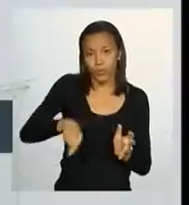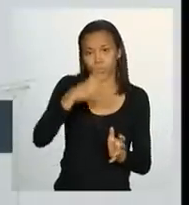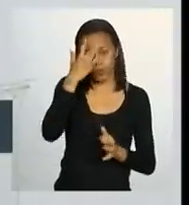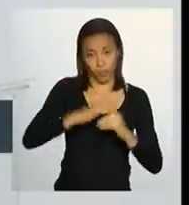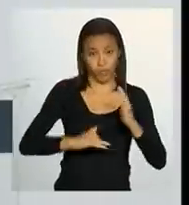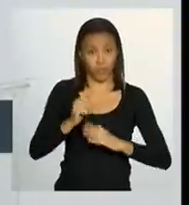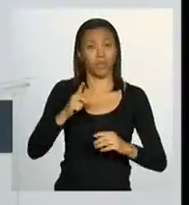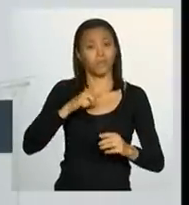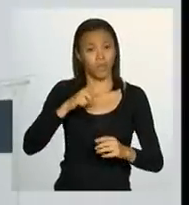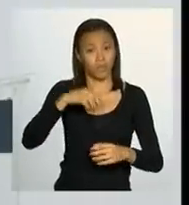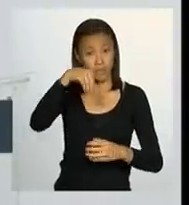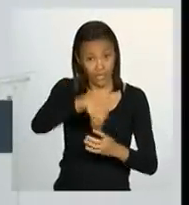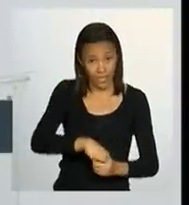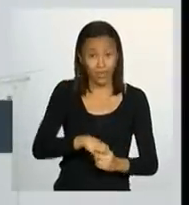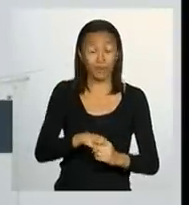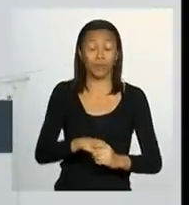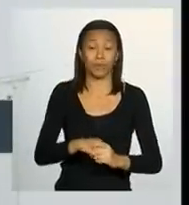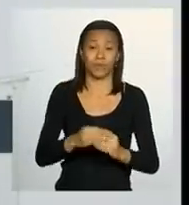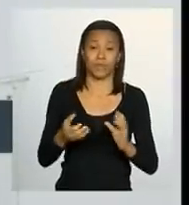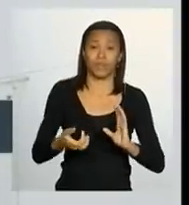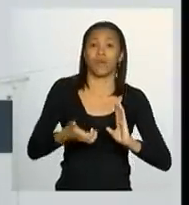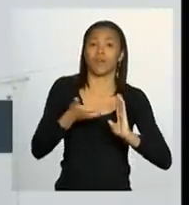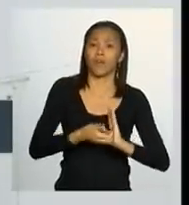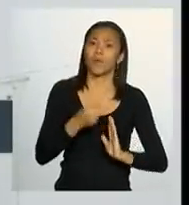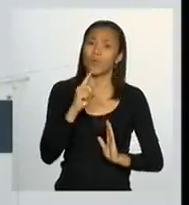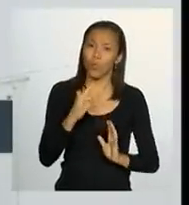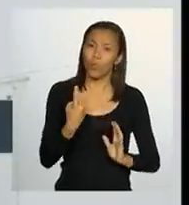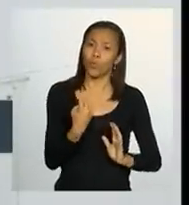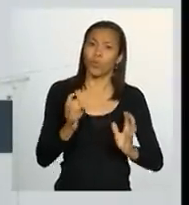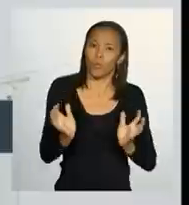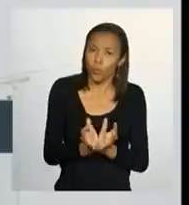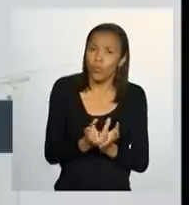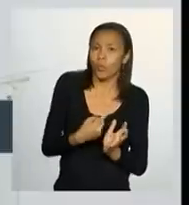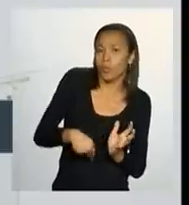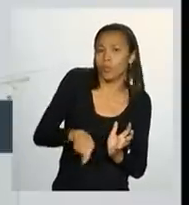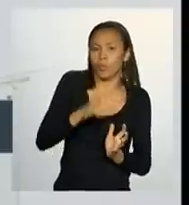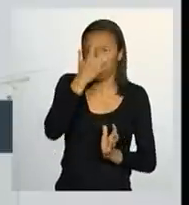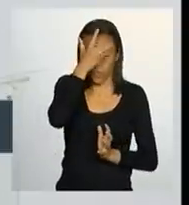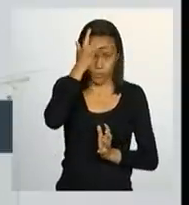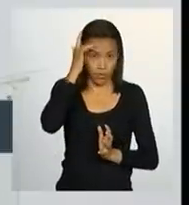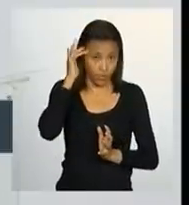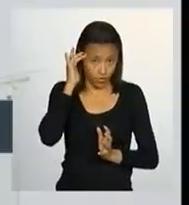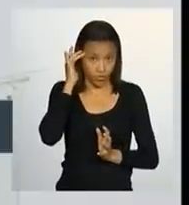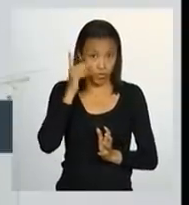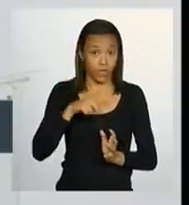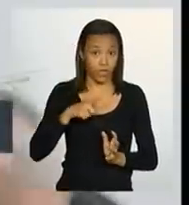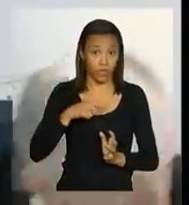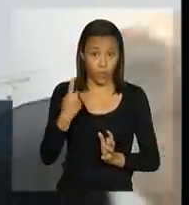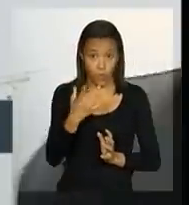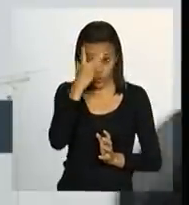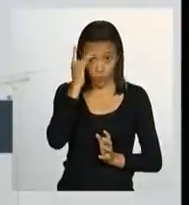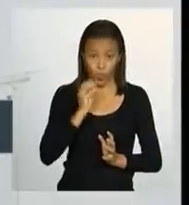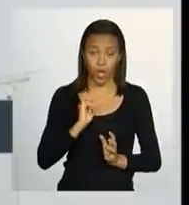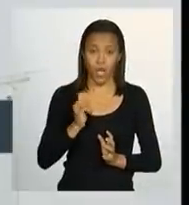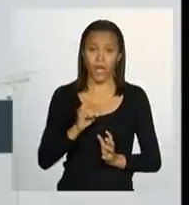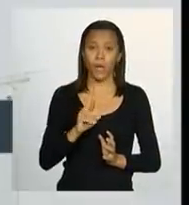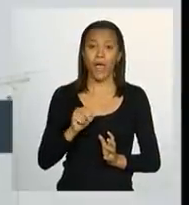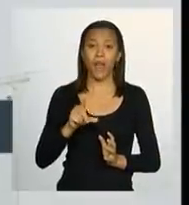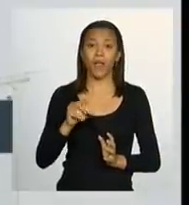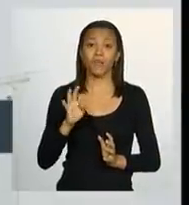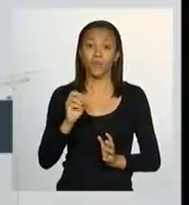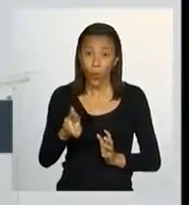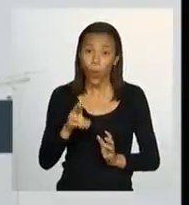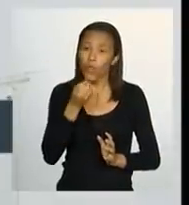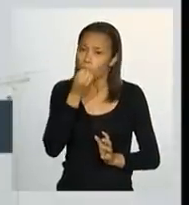houve uma comissão, e o deputado federal Glauber Braga foi o relator, e nós entendemos que